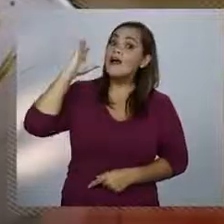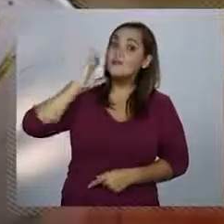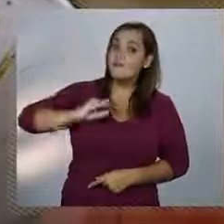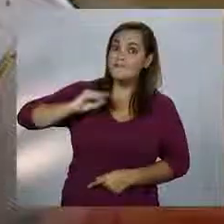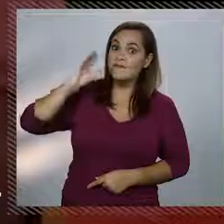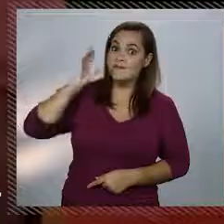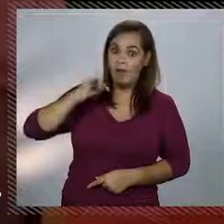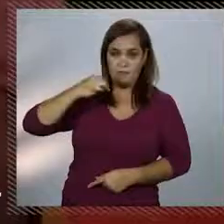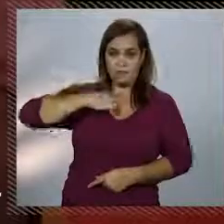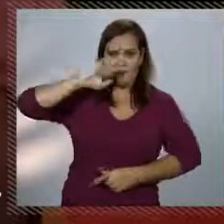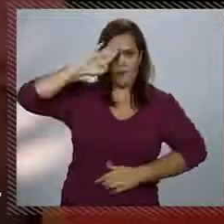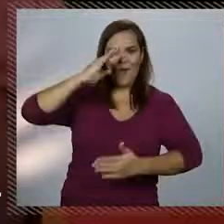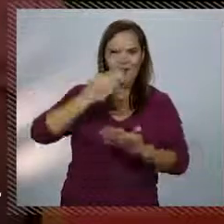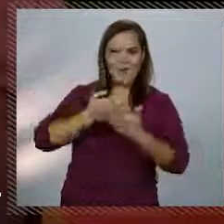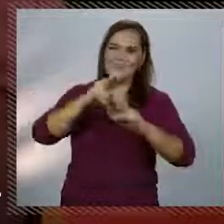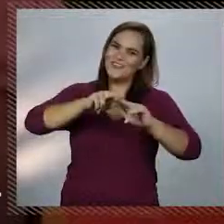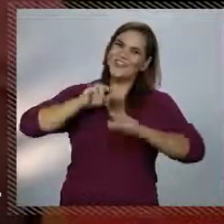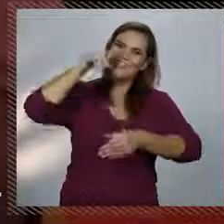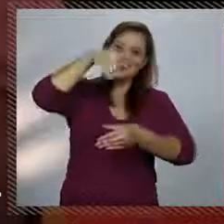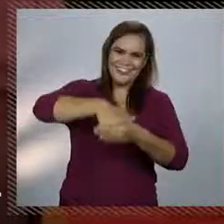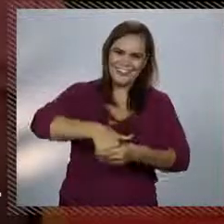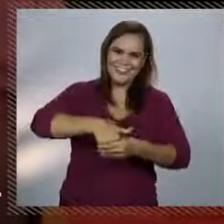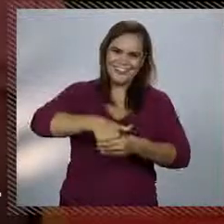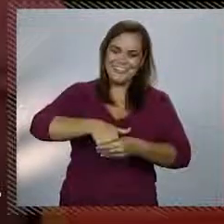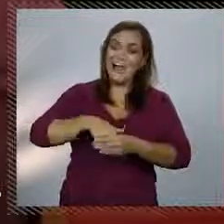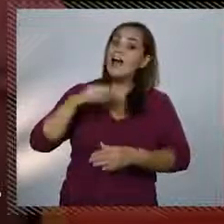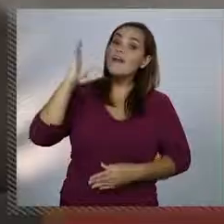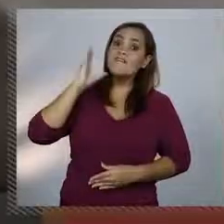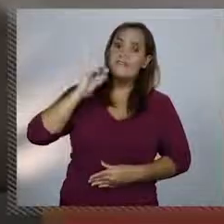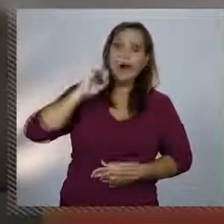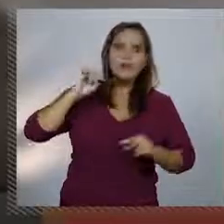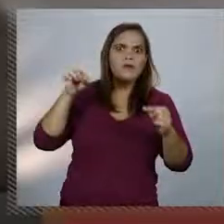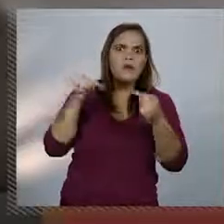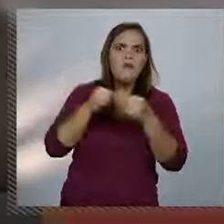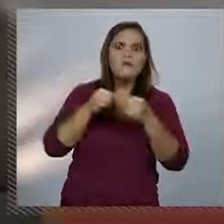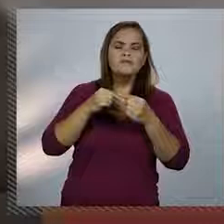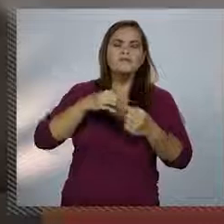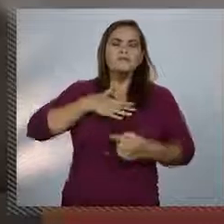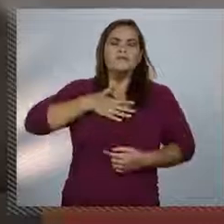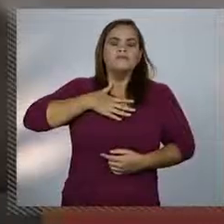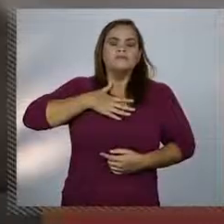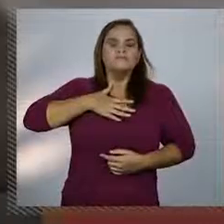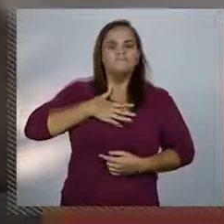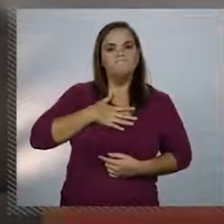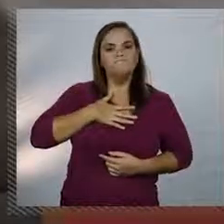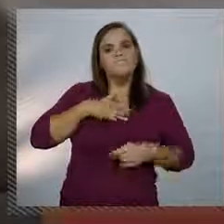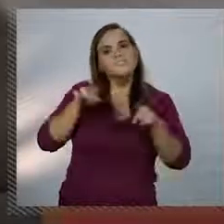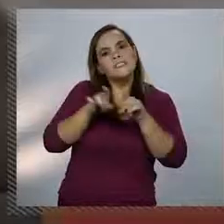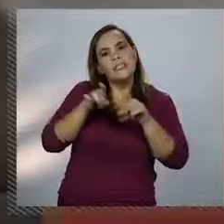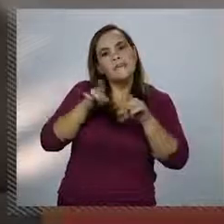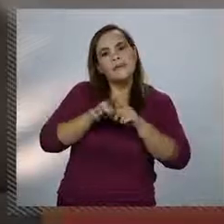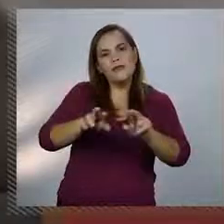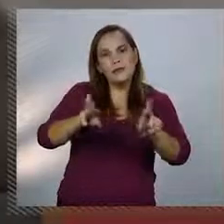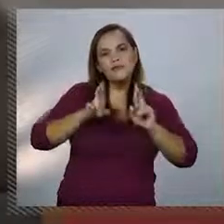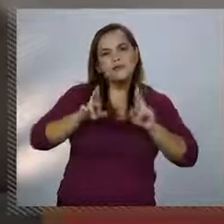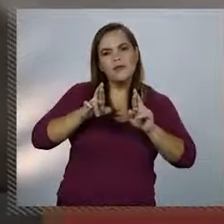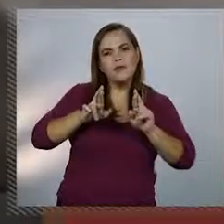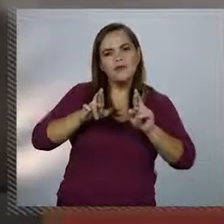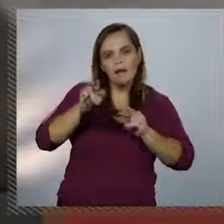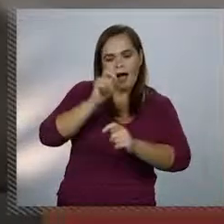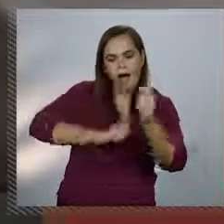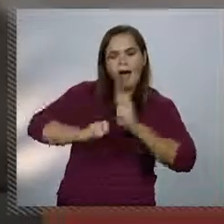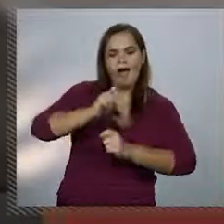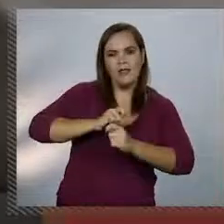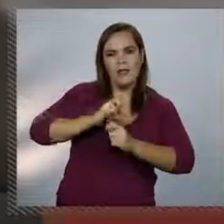Ela é do bem. Eu confio em Fátima por isso que eu voto na Fátima. Fátima traz um respiro, uma esperança de uma administração